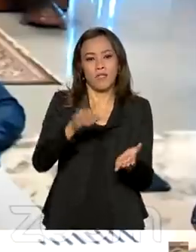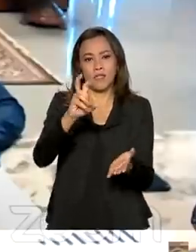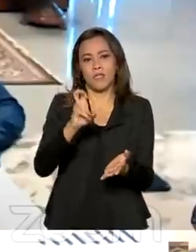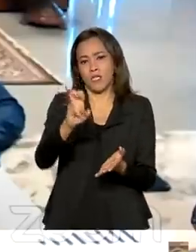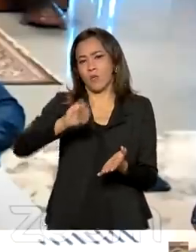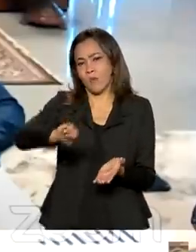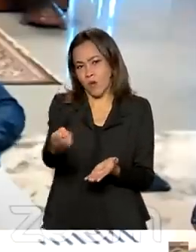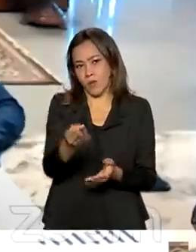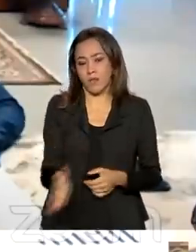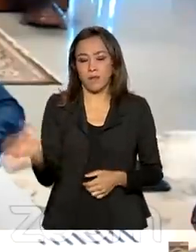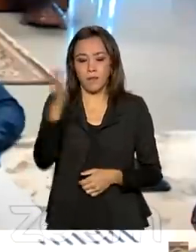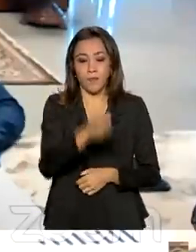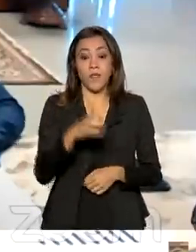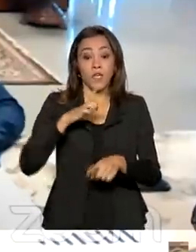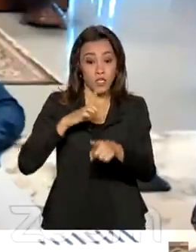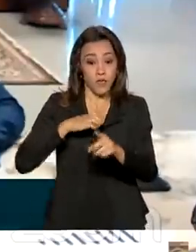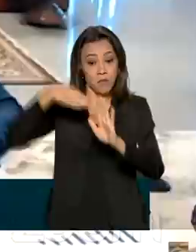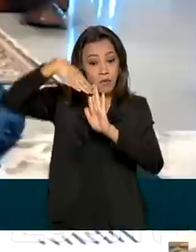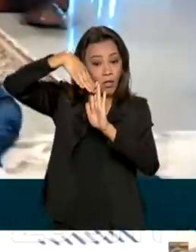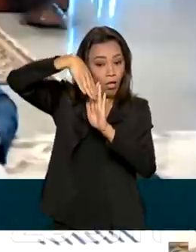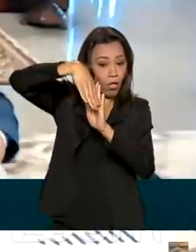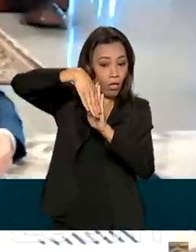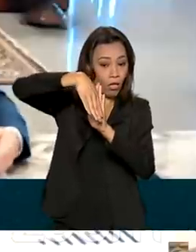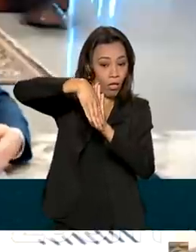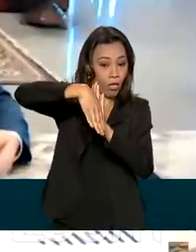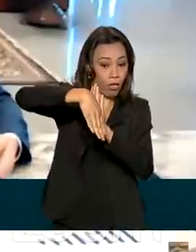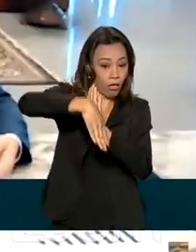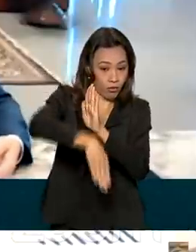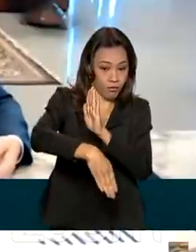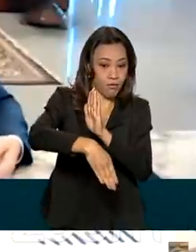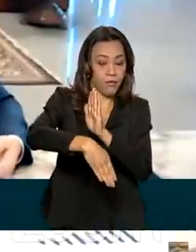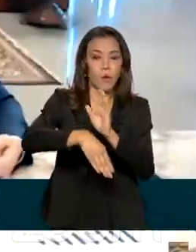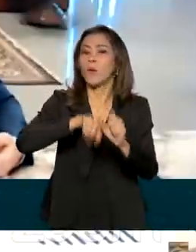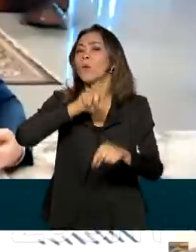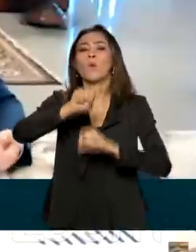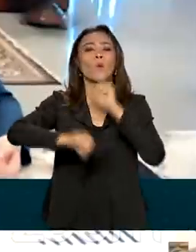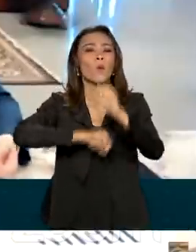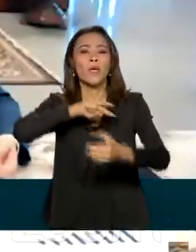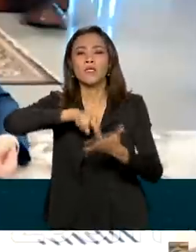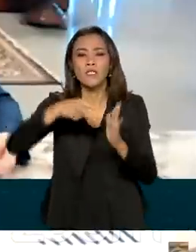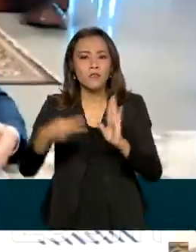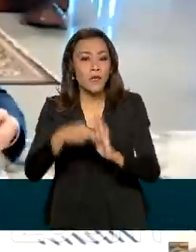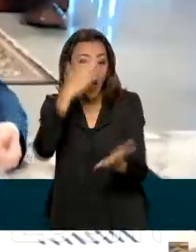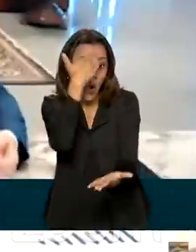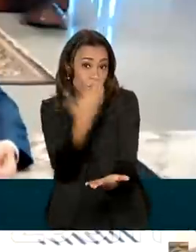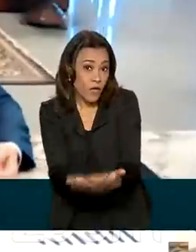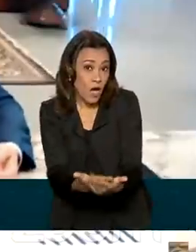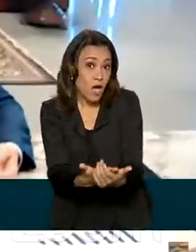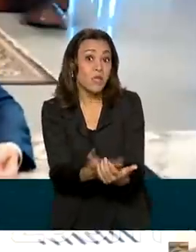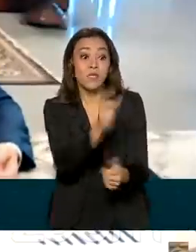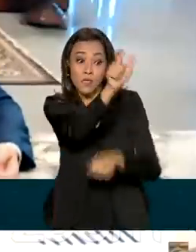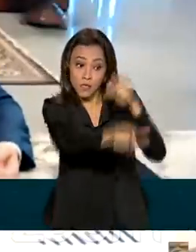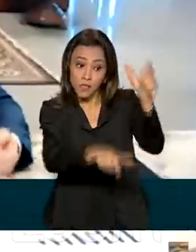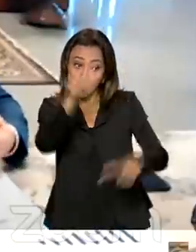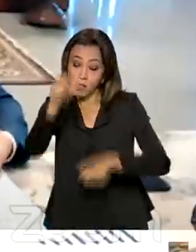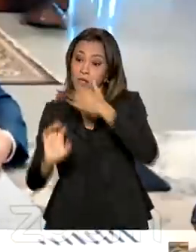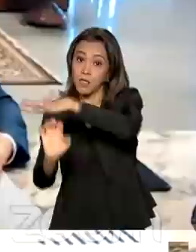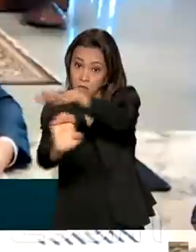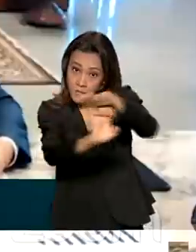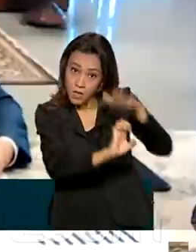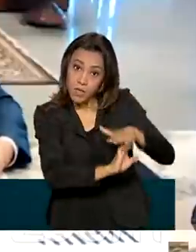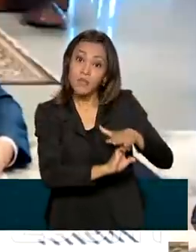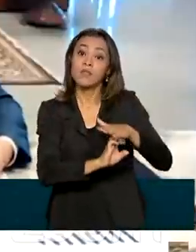Observamos uma queda nas demissões. O que é isso? Confiança dos empresários, confiança dos empregadores